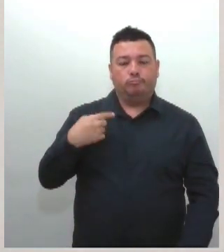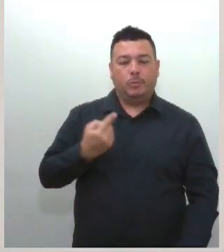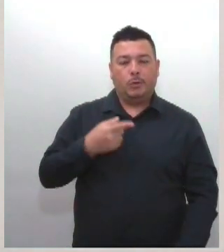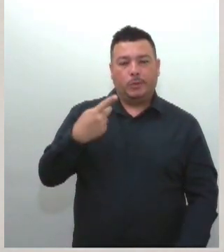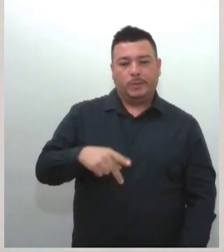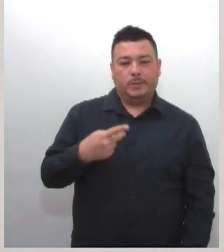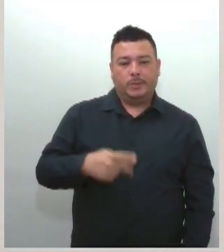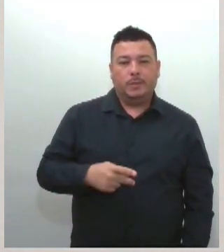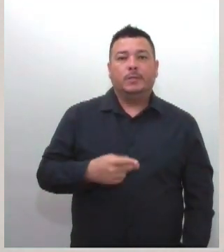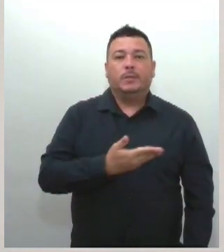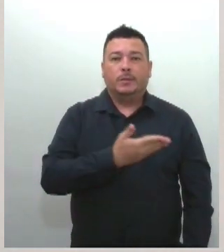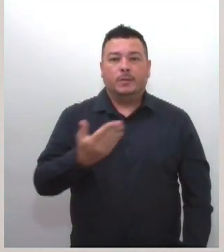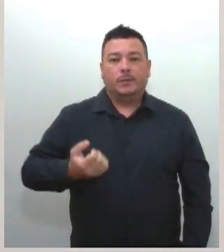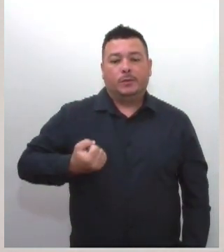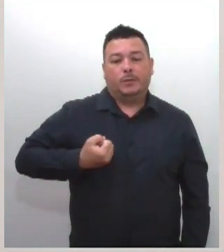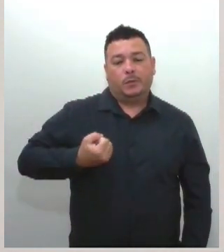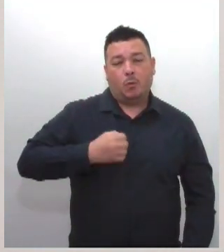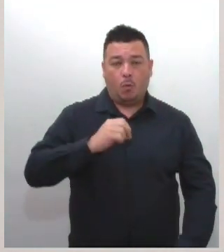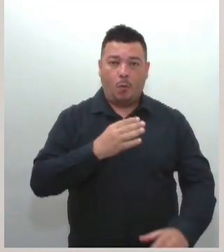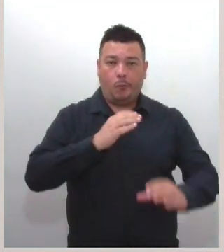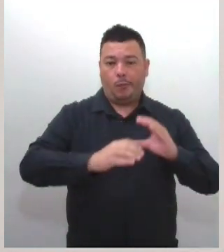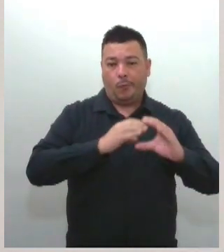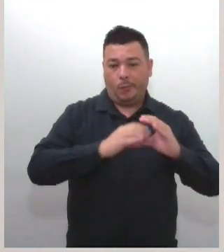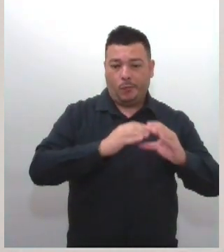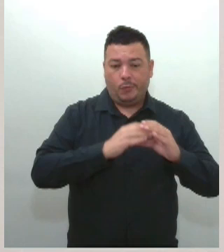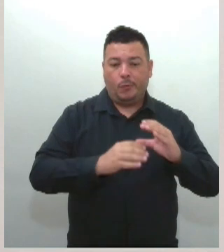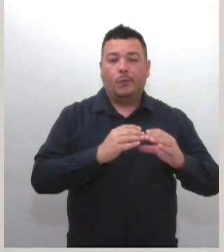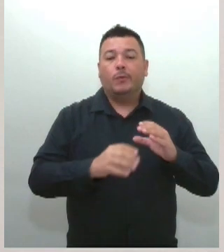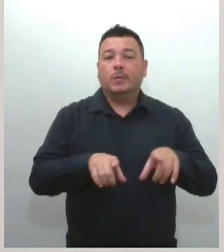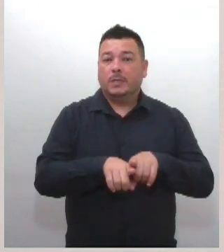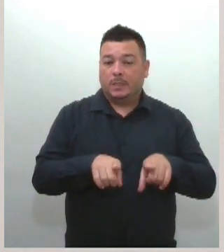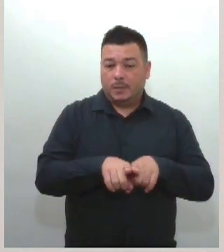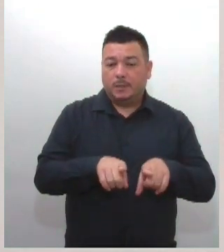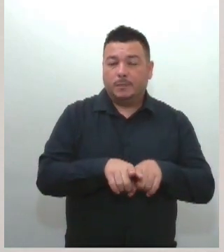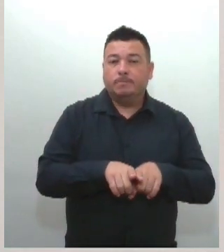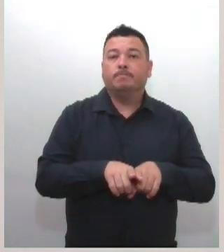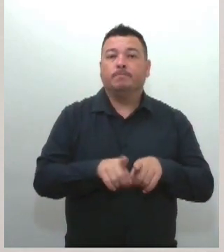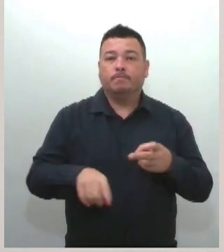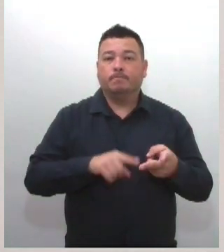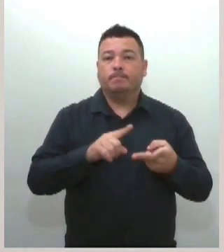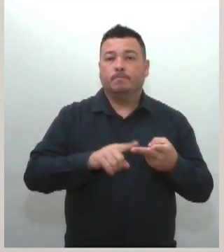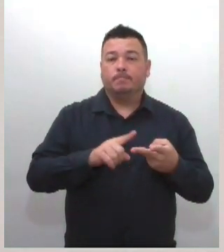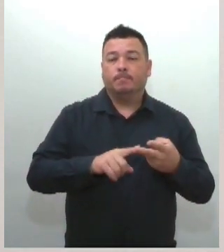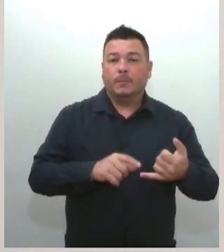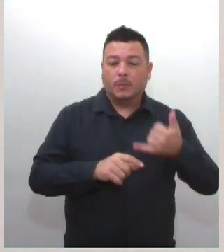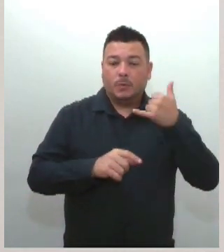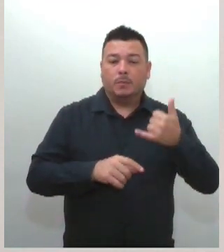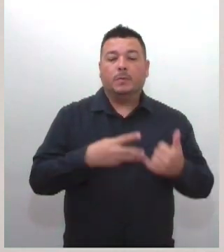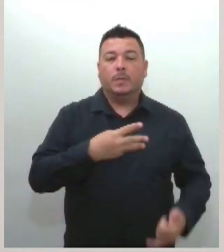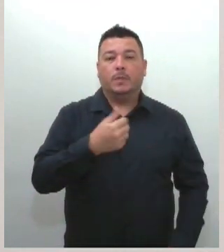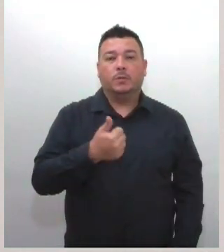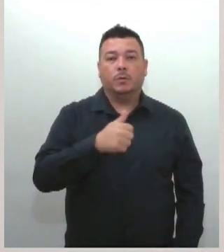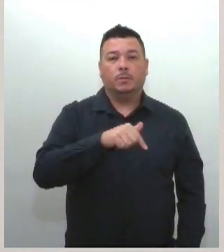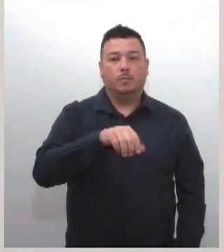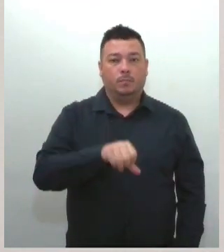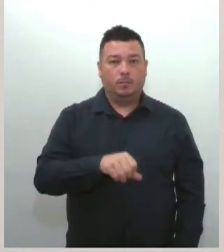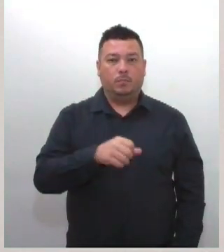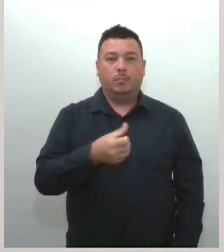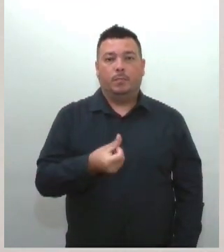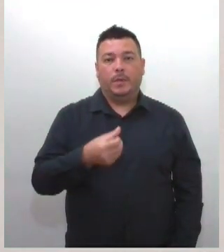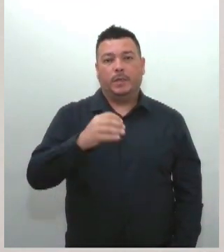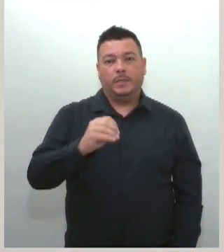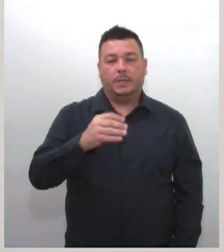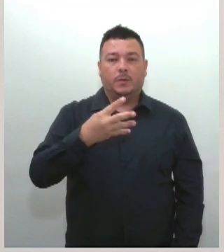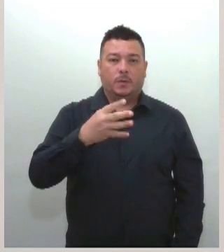dos nossos canais de comunicação, pelo SAC 151, pelo telefone fixo 31796040, ou podem registrar na